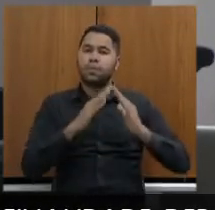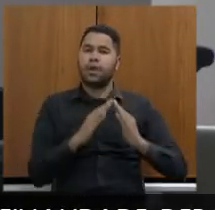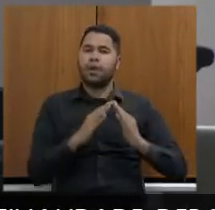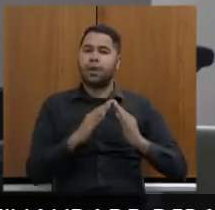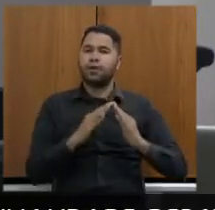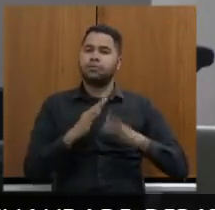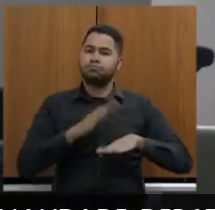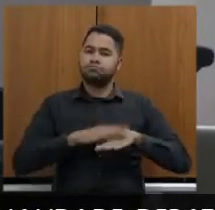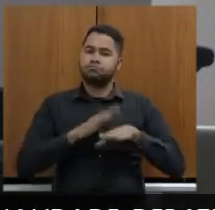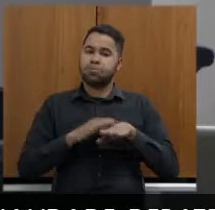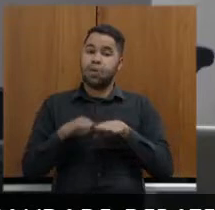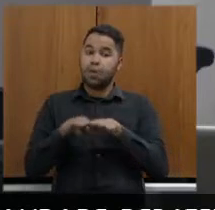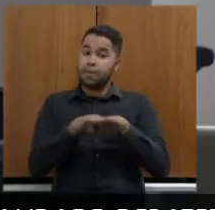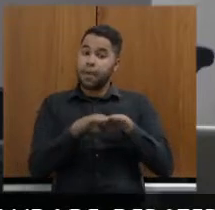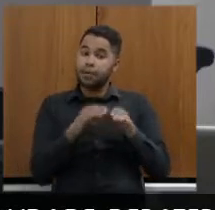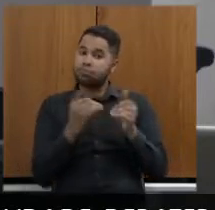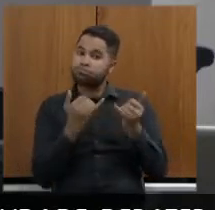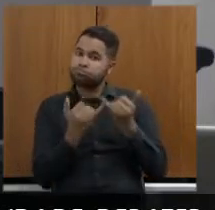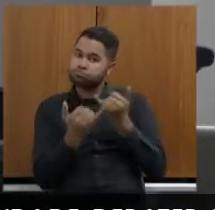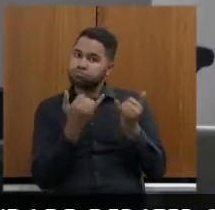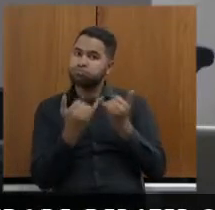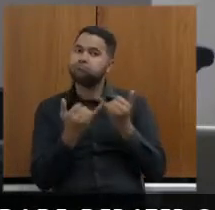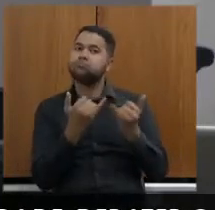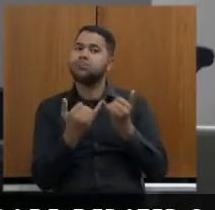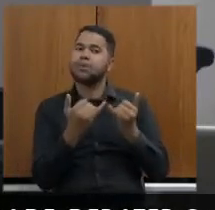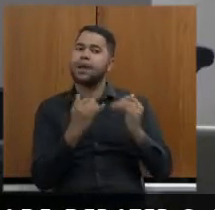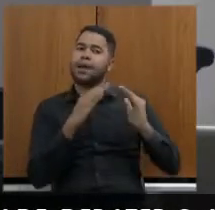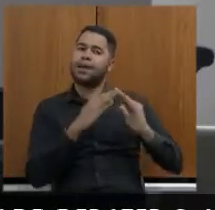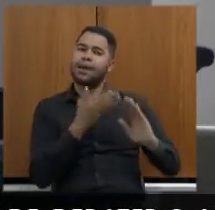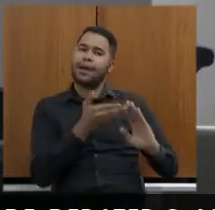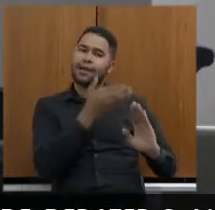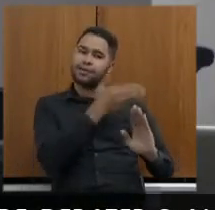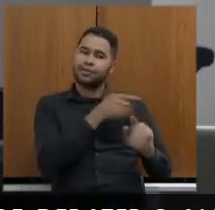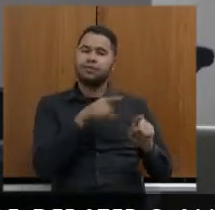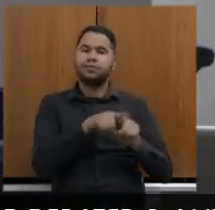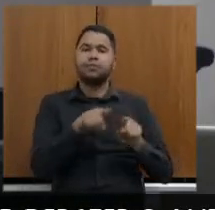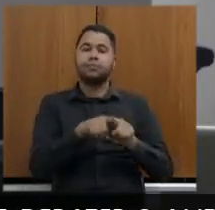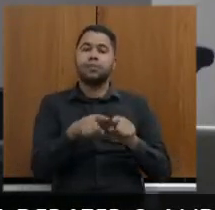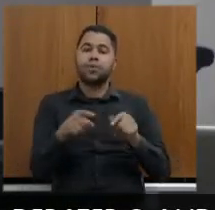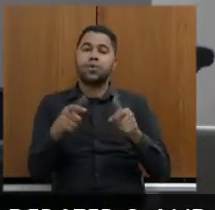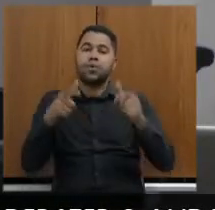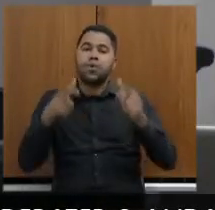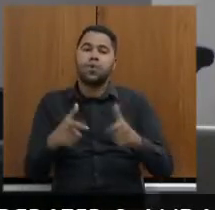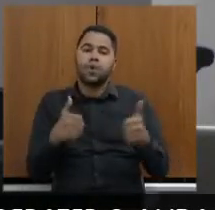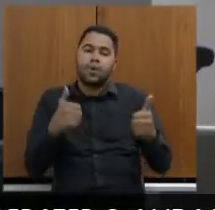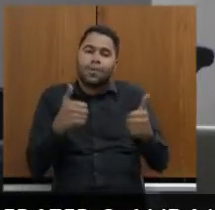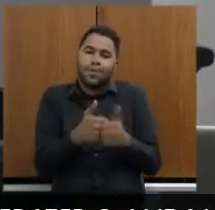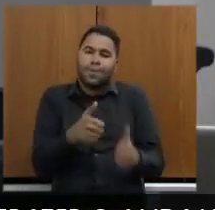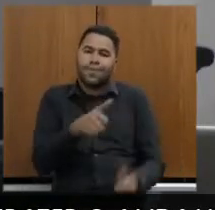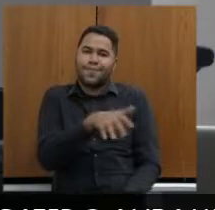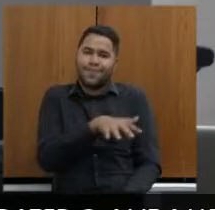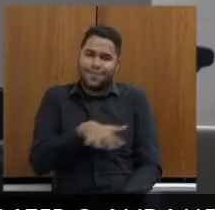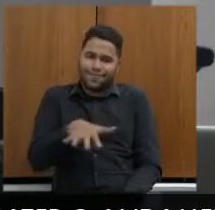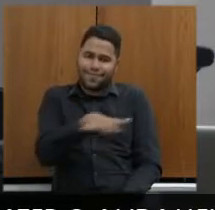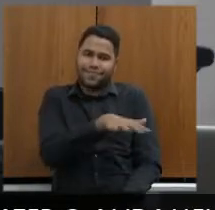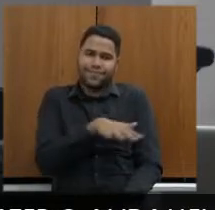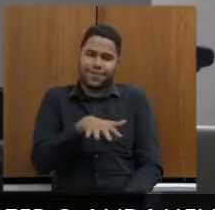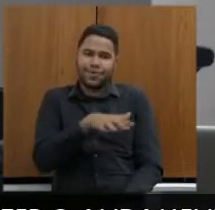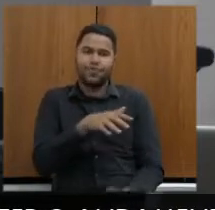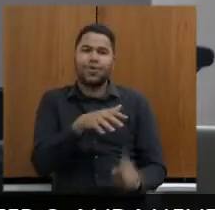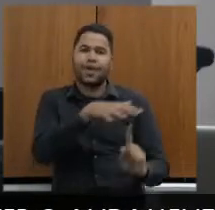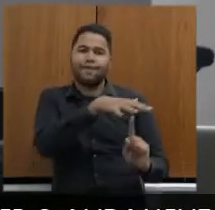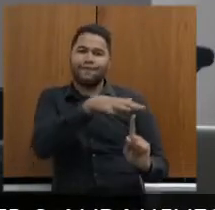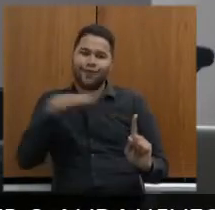condições e padrões similares e especialmente em localização próxima àquele local de onde elas foram